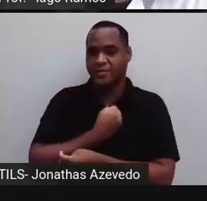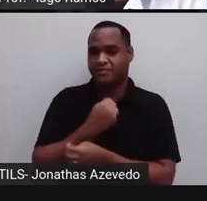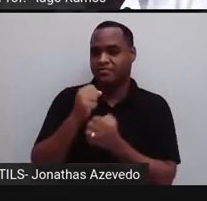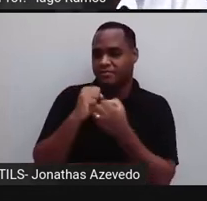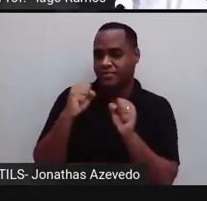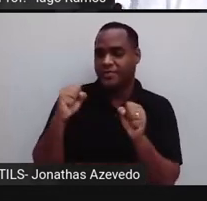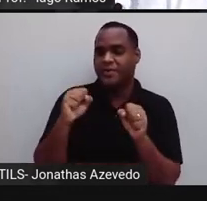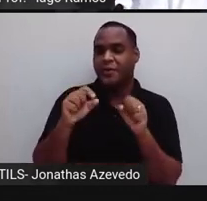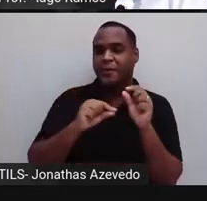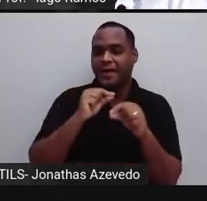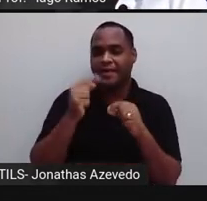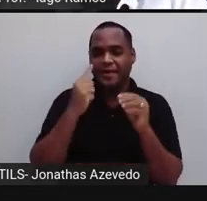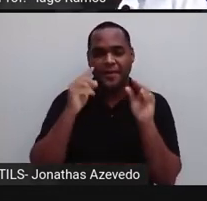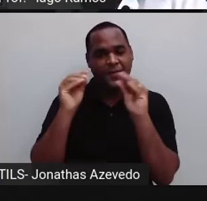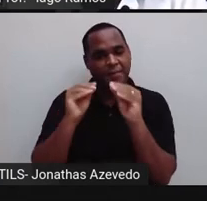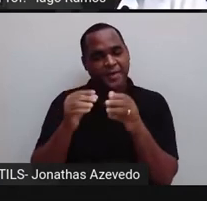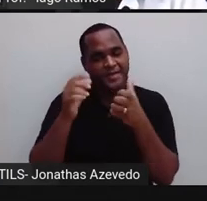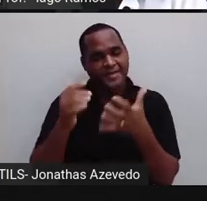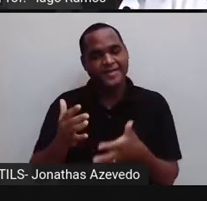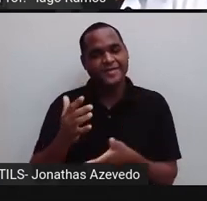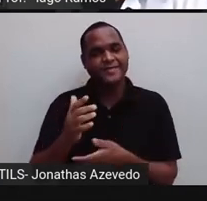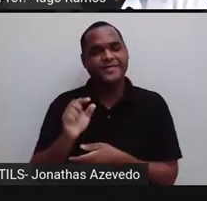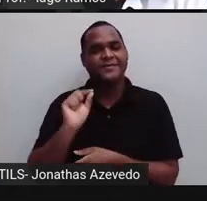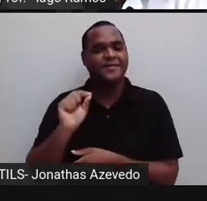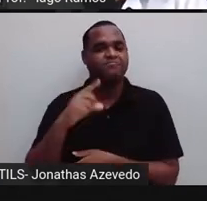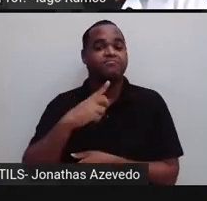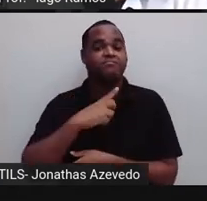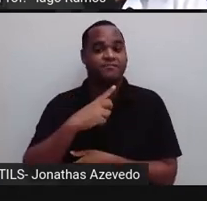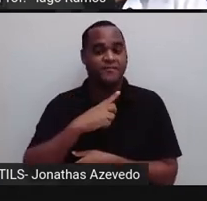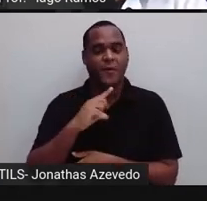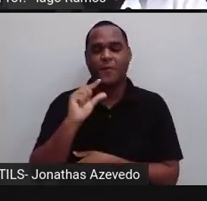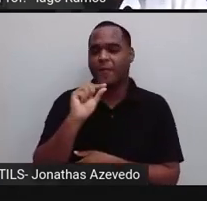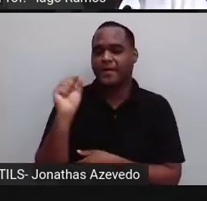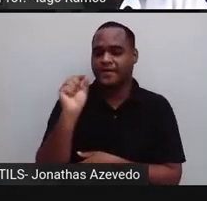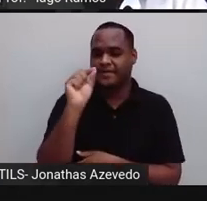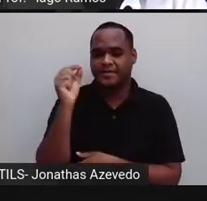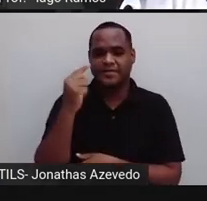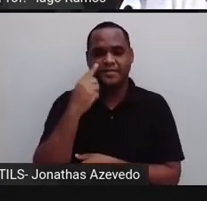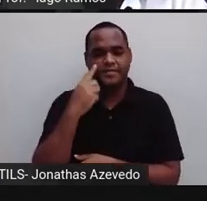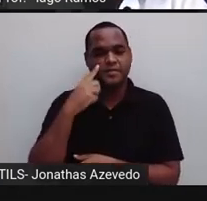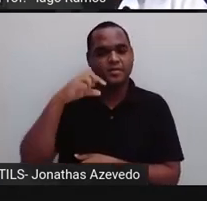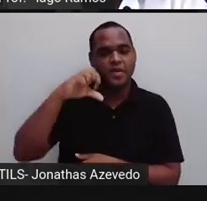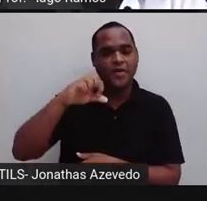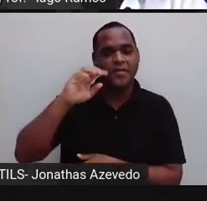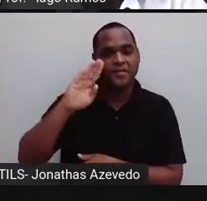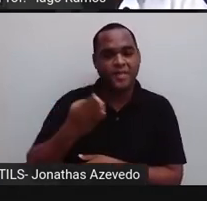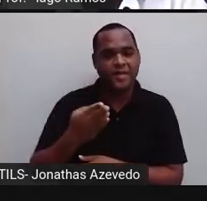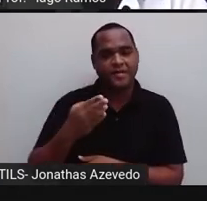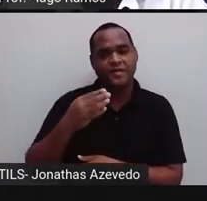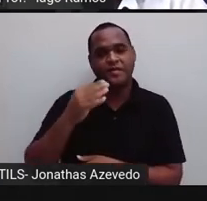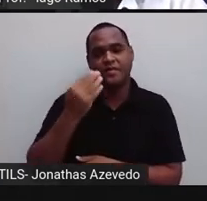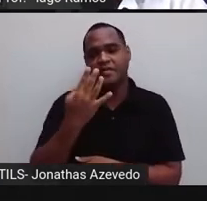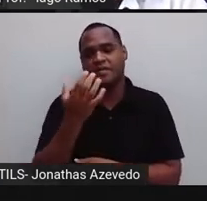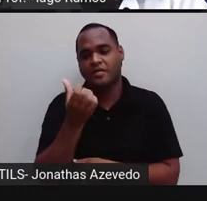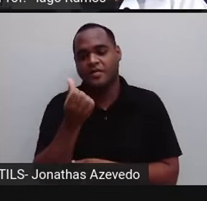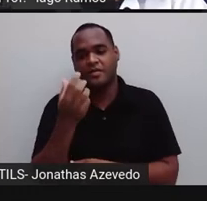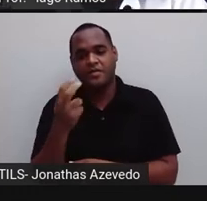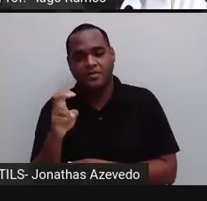onde eu coloquei, a gente tem aqui 9 bilhões 461 milhões,